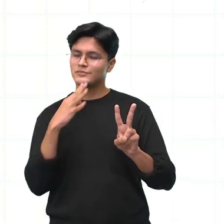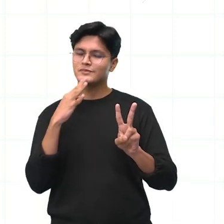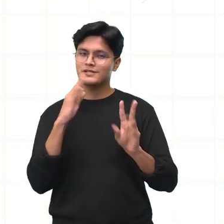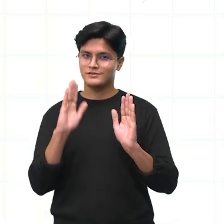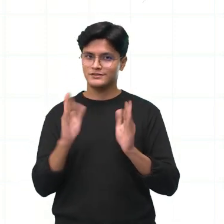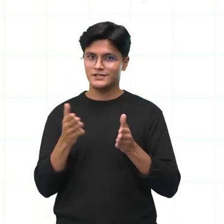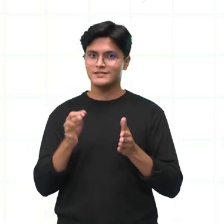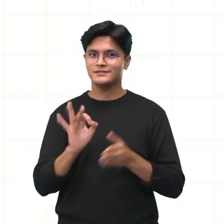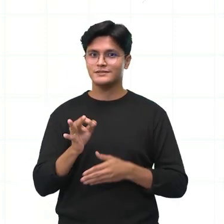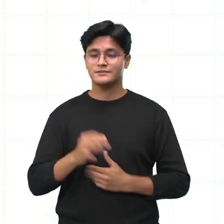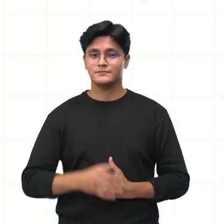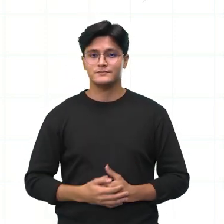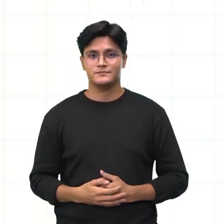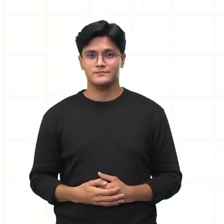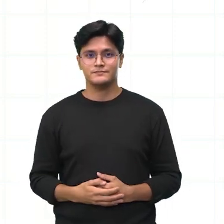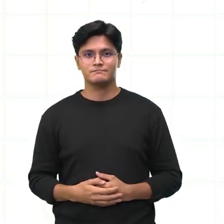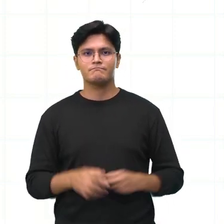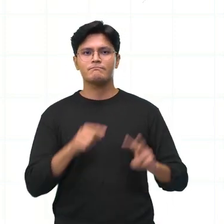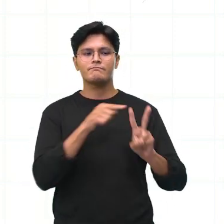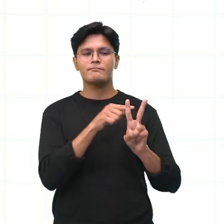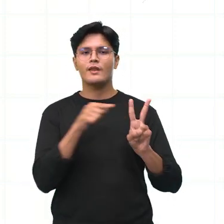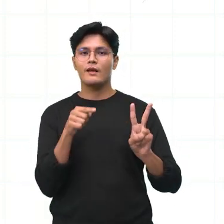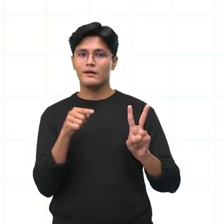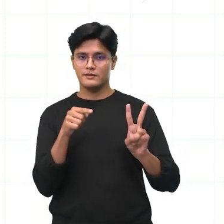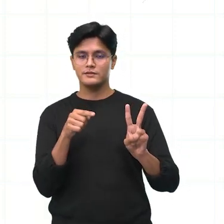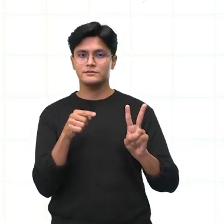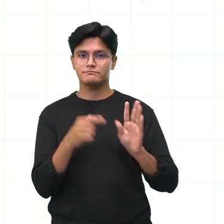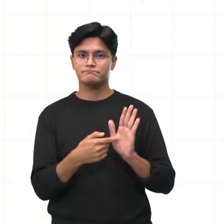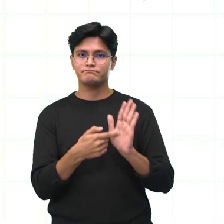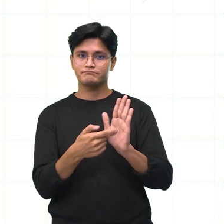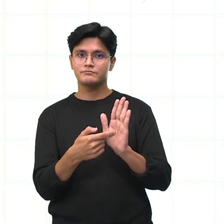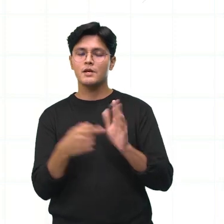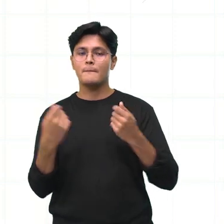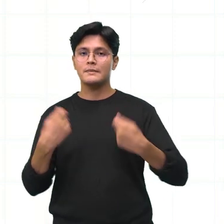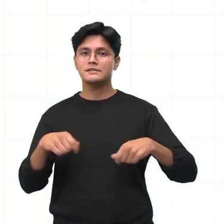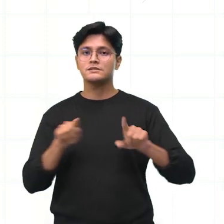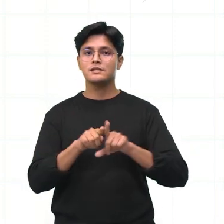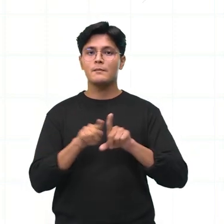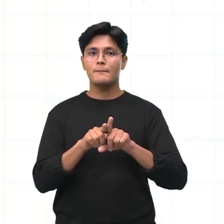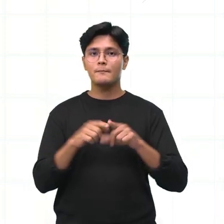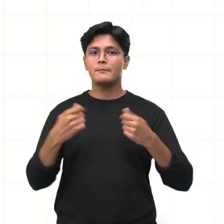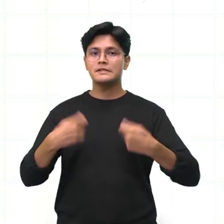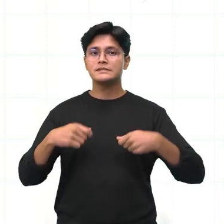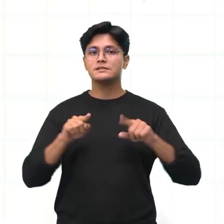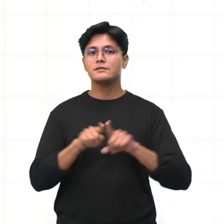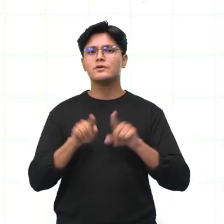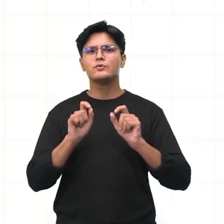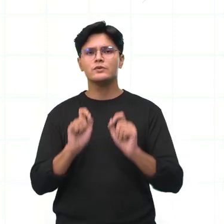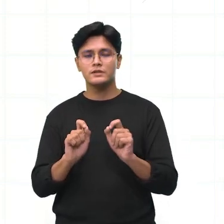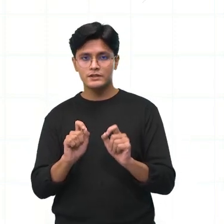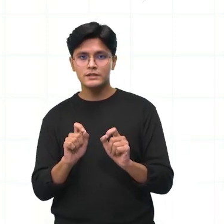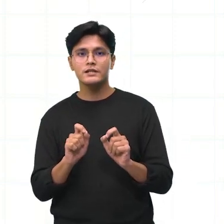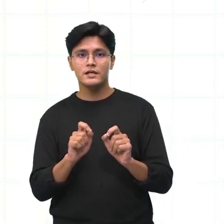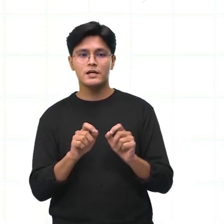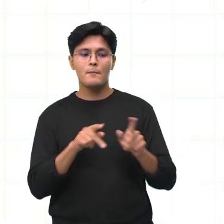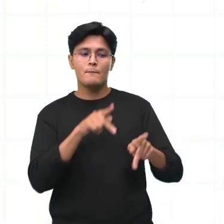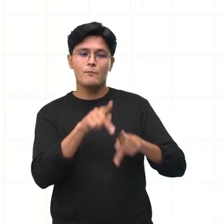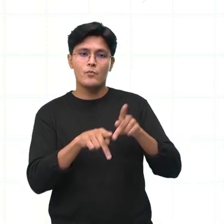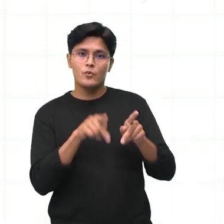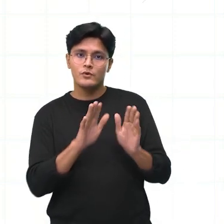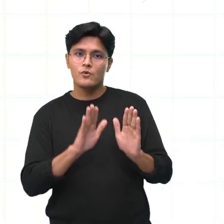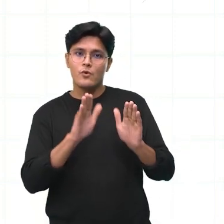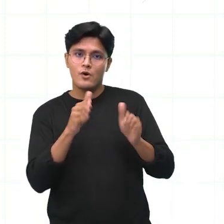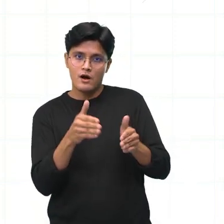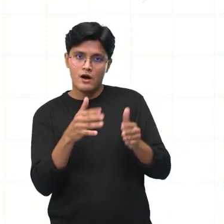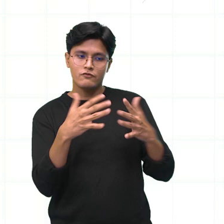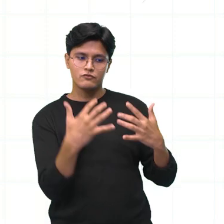certo? Para esses expositores, a gente precisaria também de um público-alvo. Quem era o público-alvo?